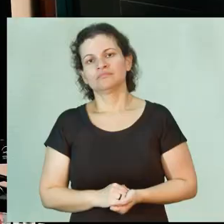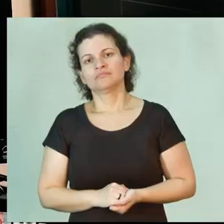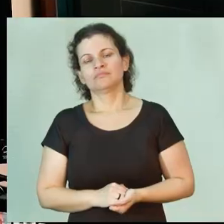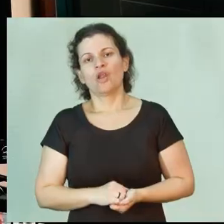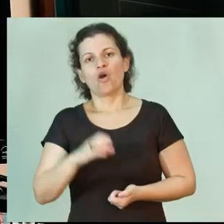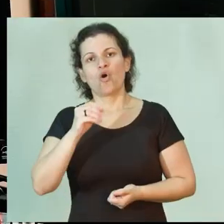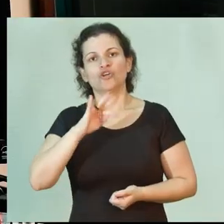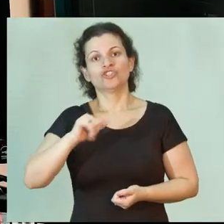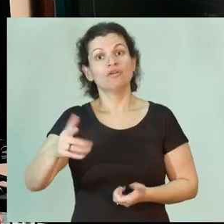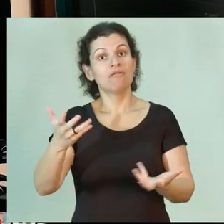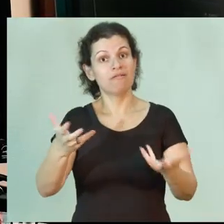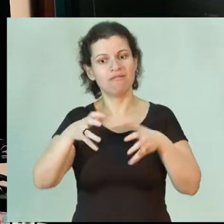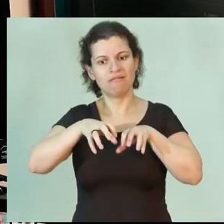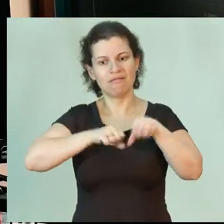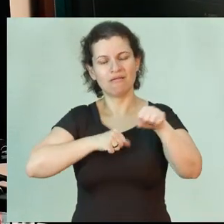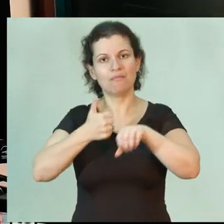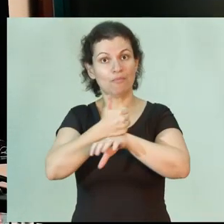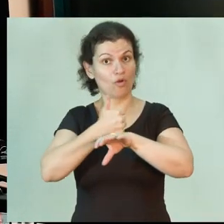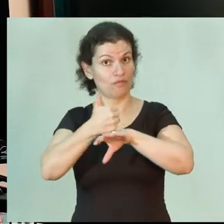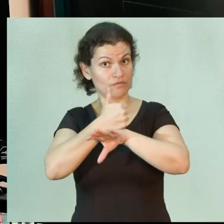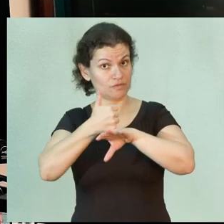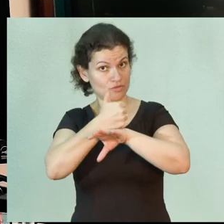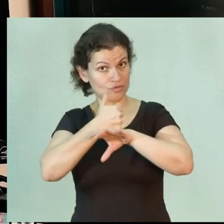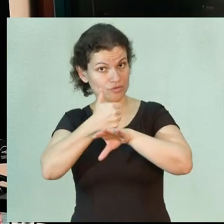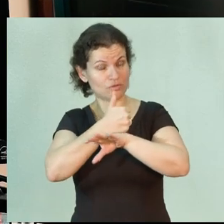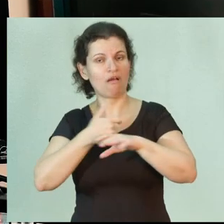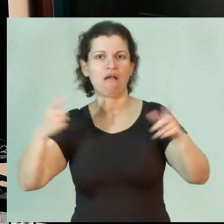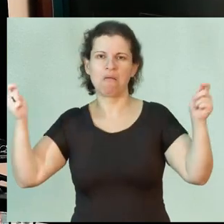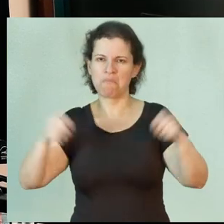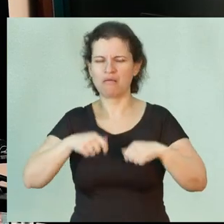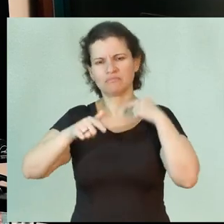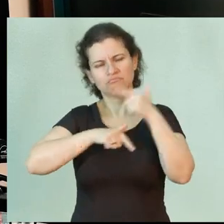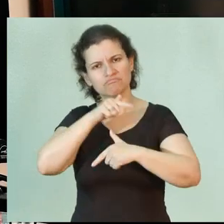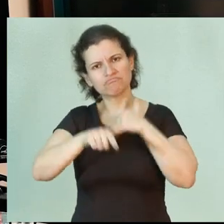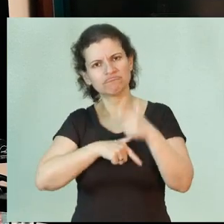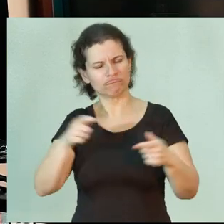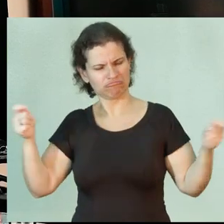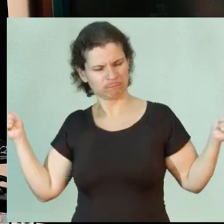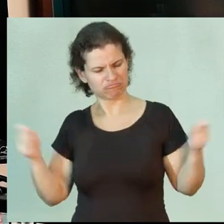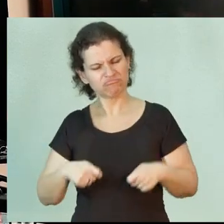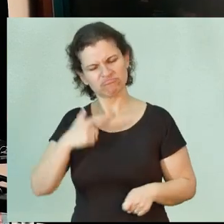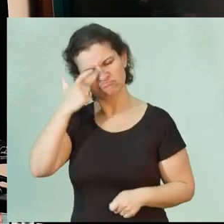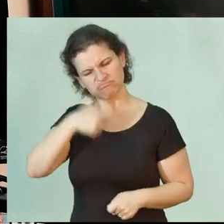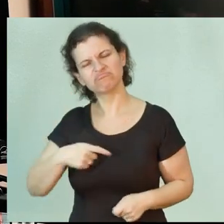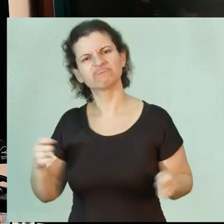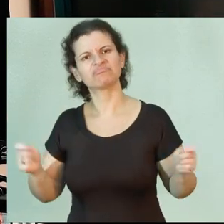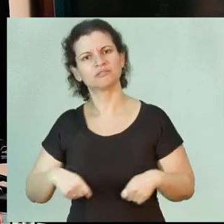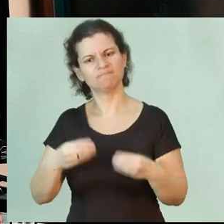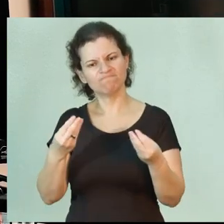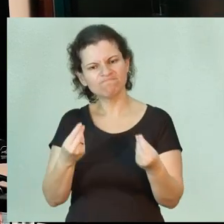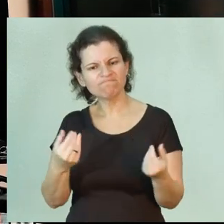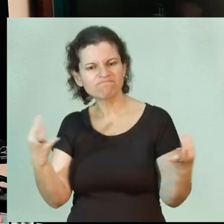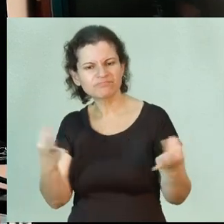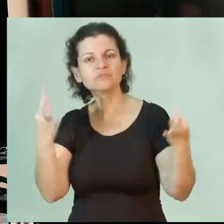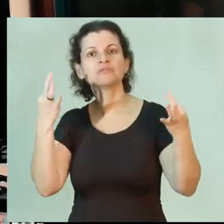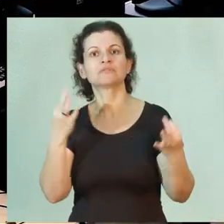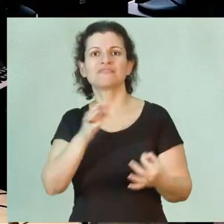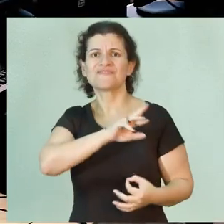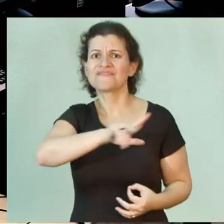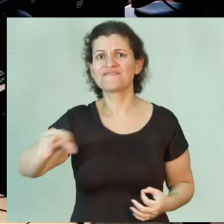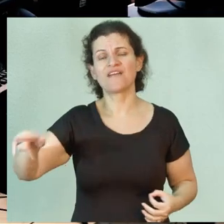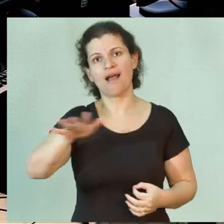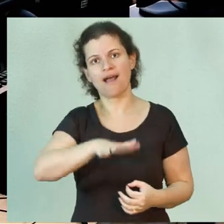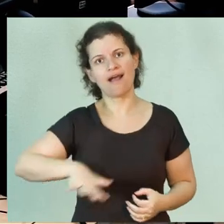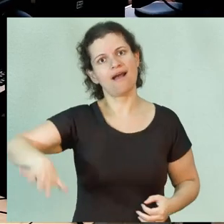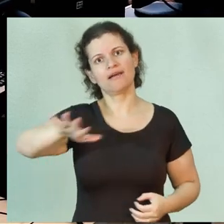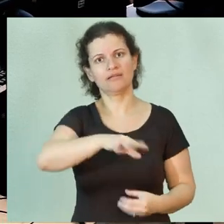O Cotil busca formar um profissional capaz de atuar com competência e precisão nas diversas áreas